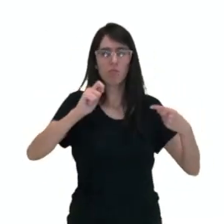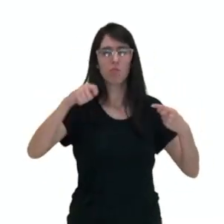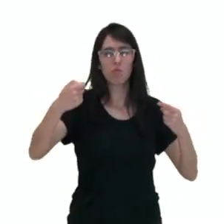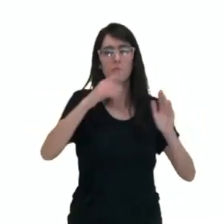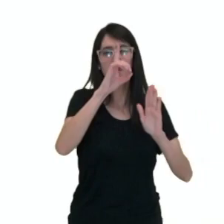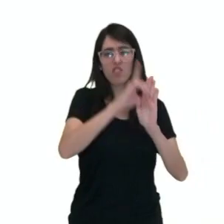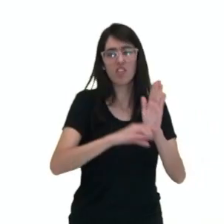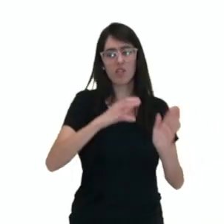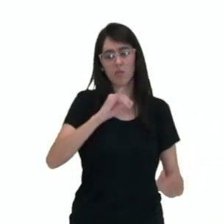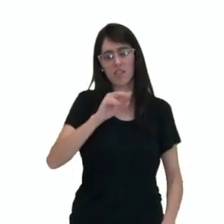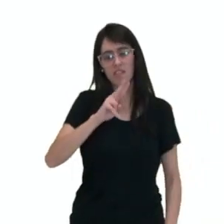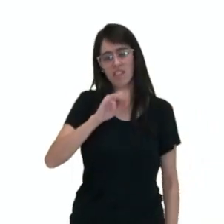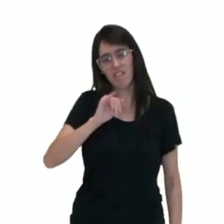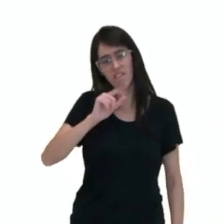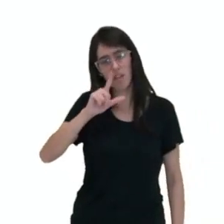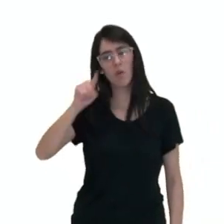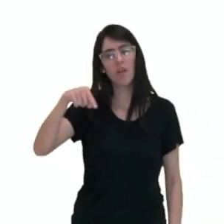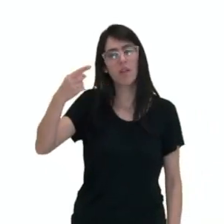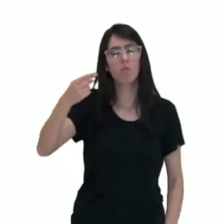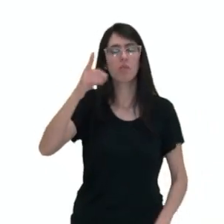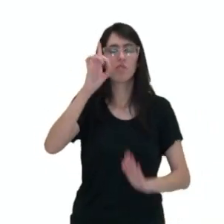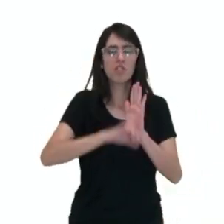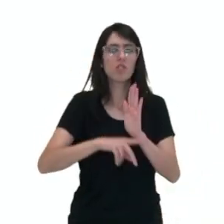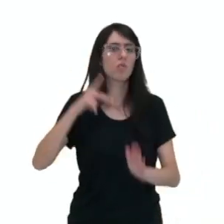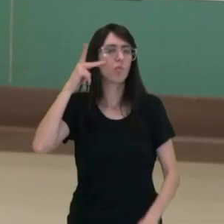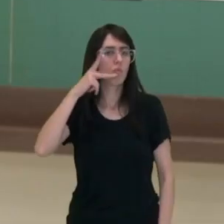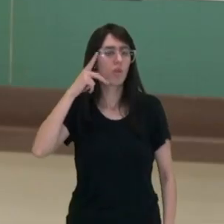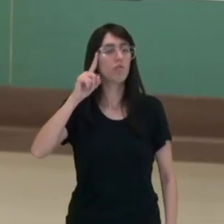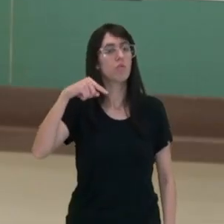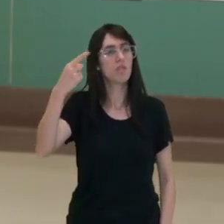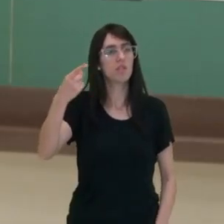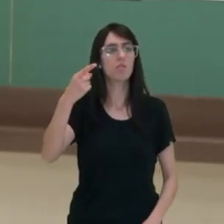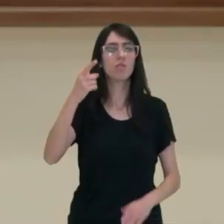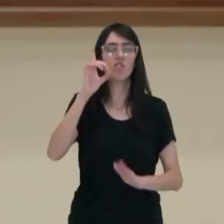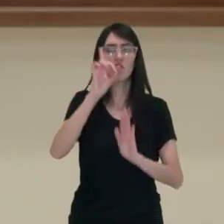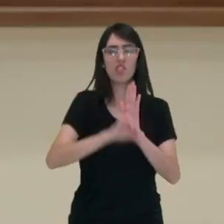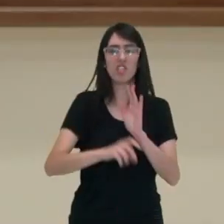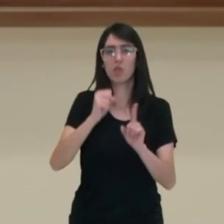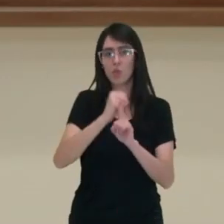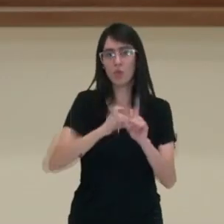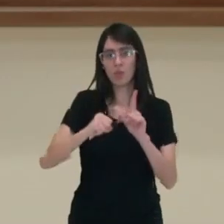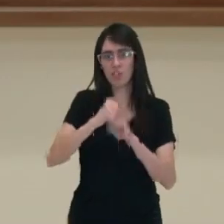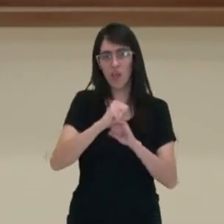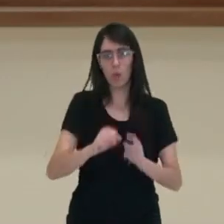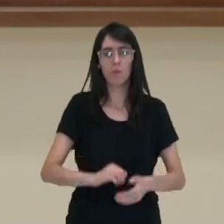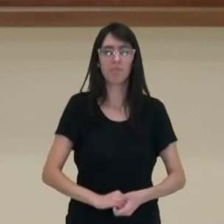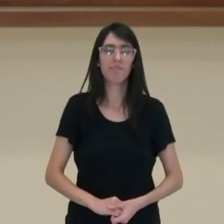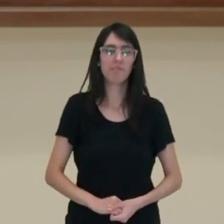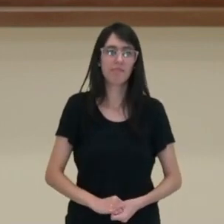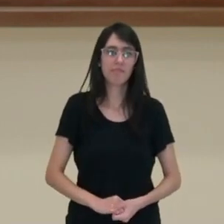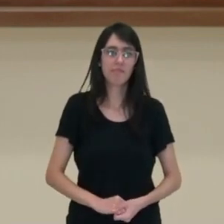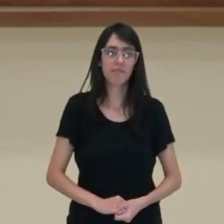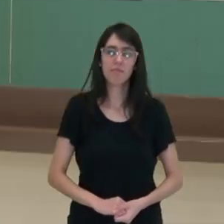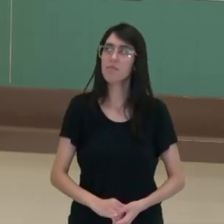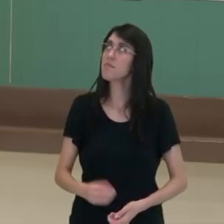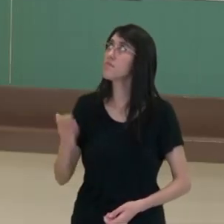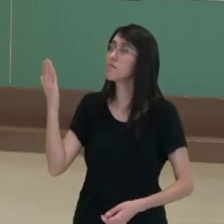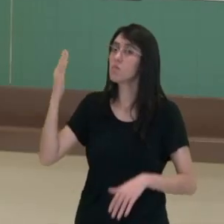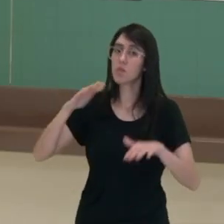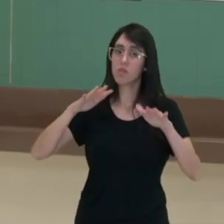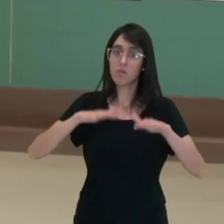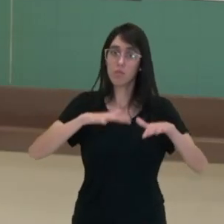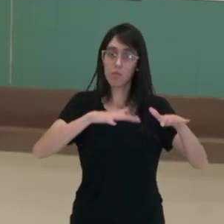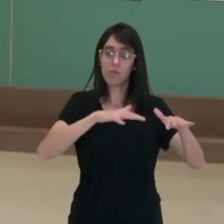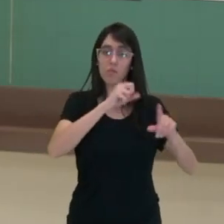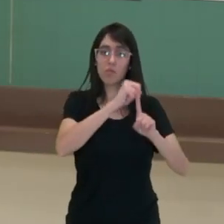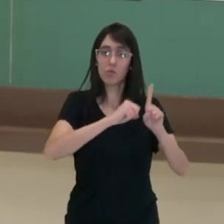civis, século XIX direitos políticos, século XX direitos sociais. A ação dos movimentos sociais é